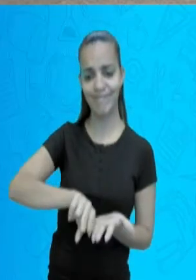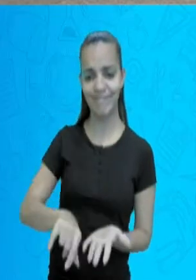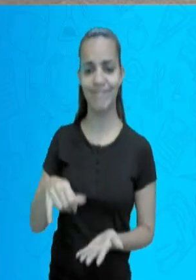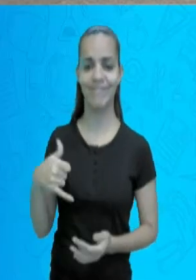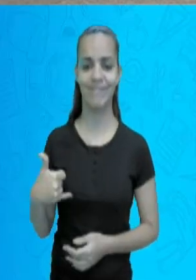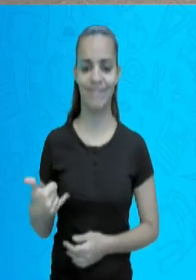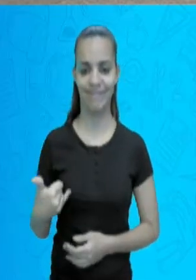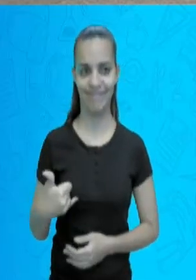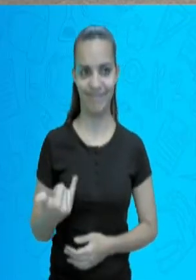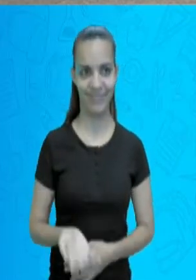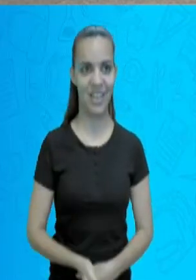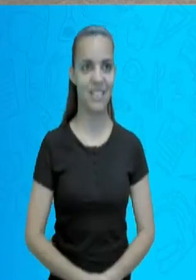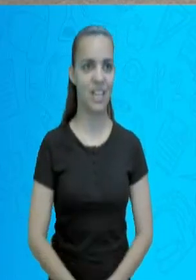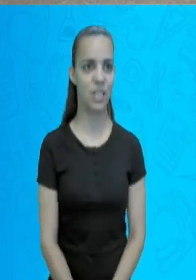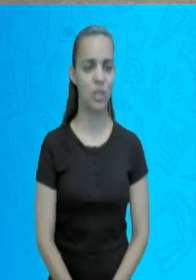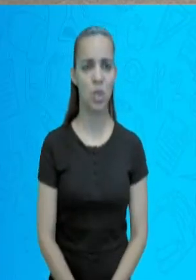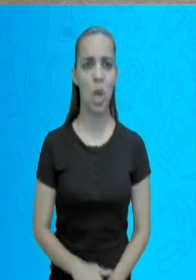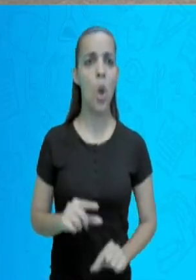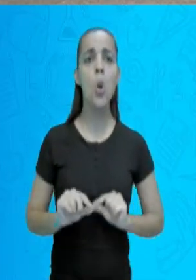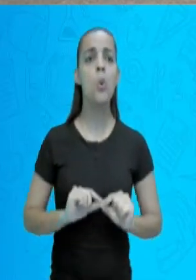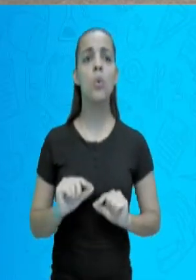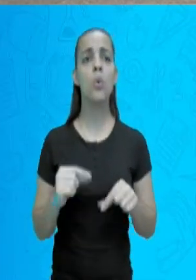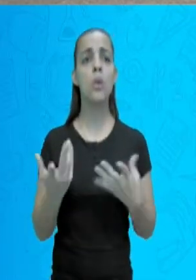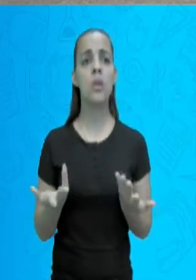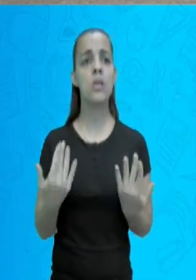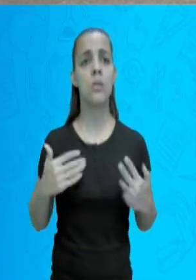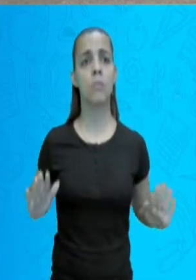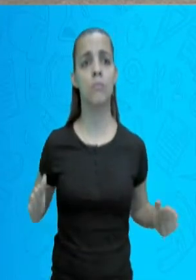O que são pirâmides etárias?